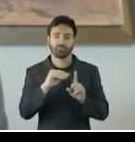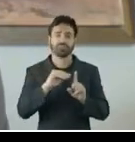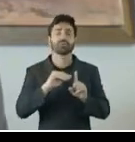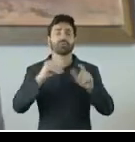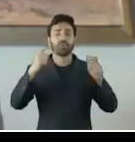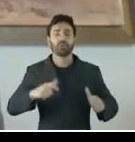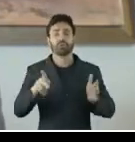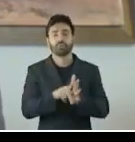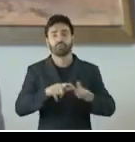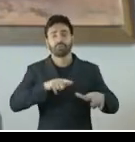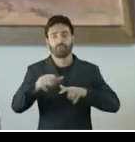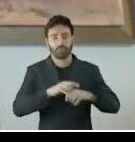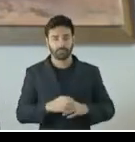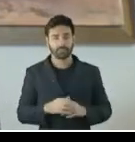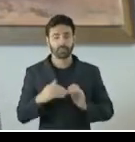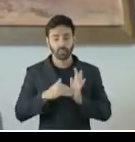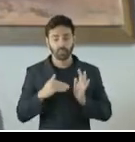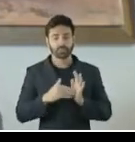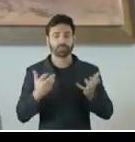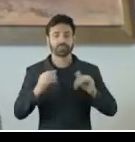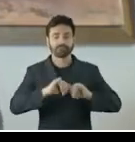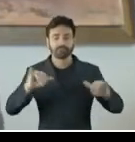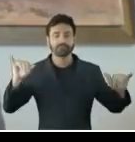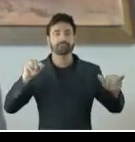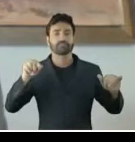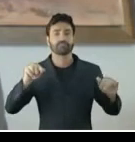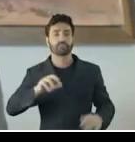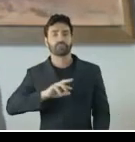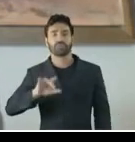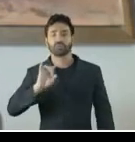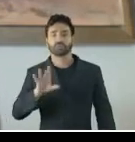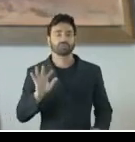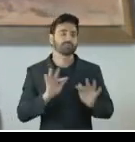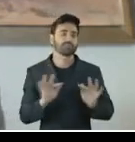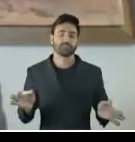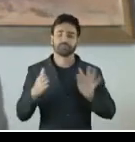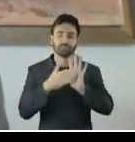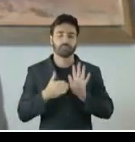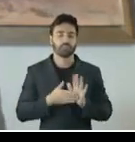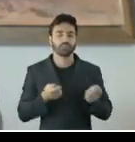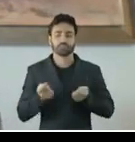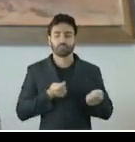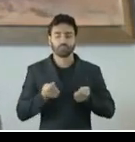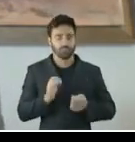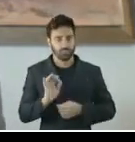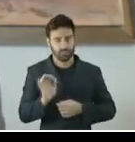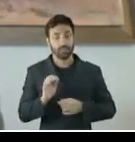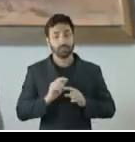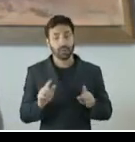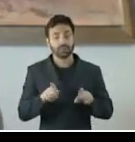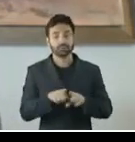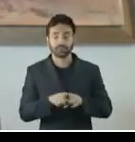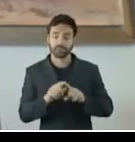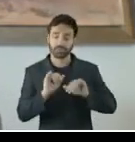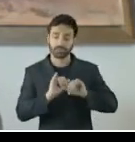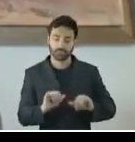de trabalho. Por fim, devo registrar que essa comunicação não é só uma proposta de ação de controle, senhores ministros, mas também um alerta e